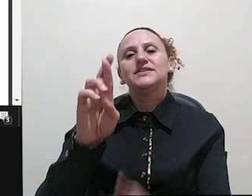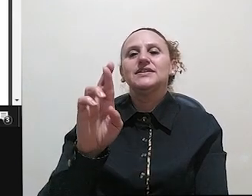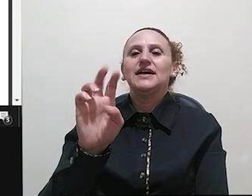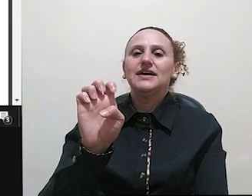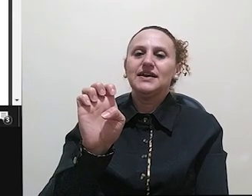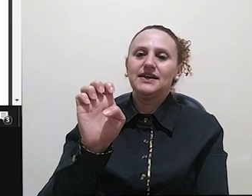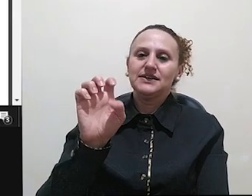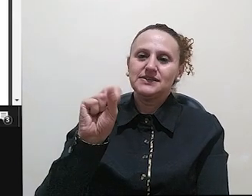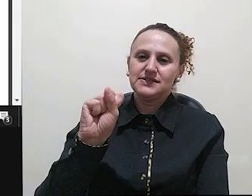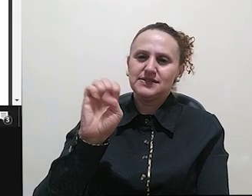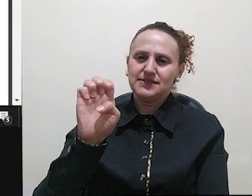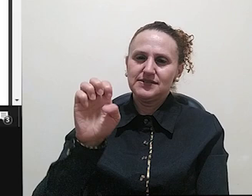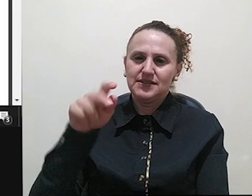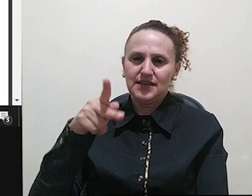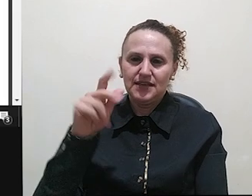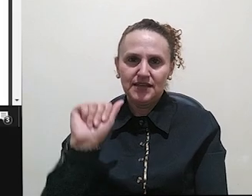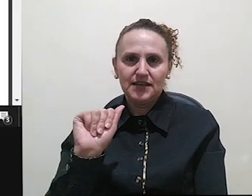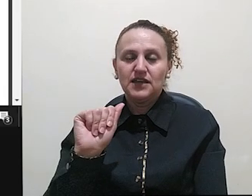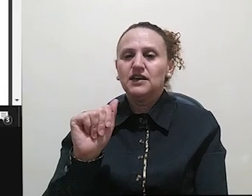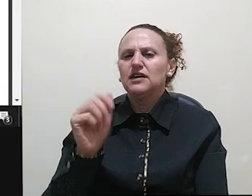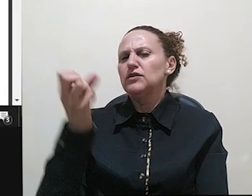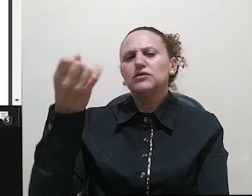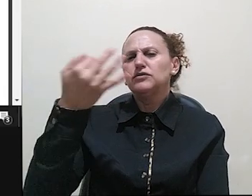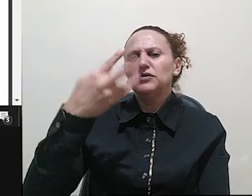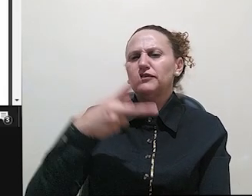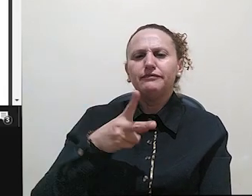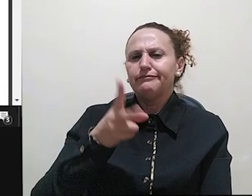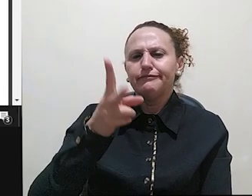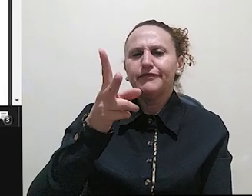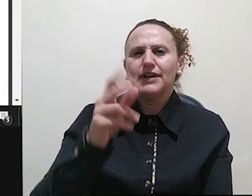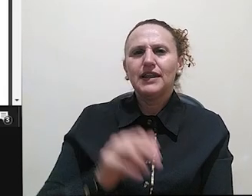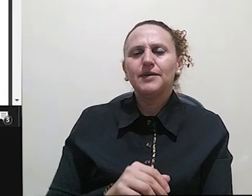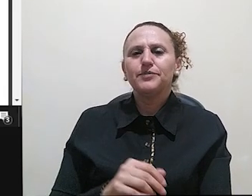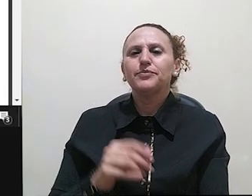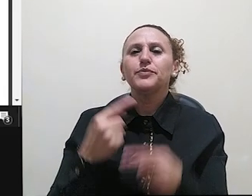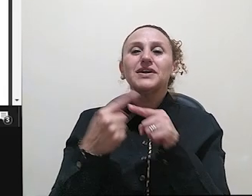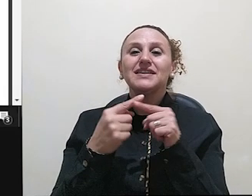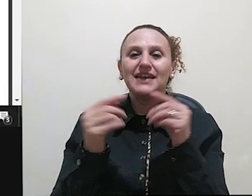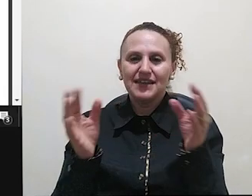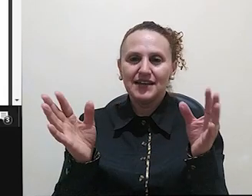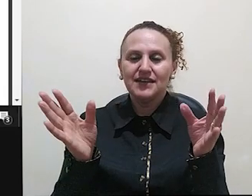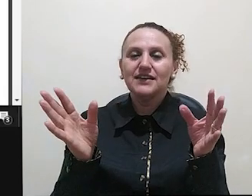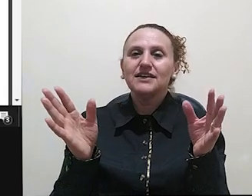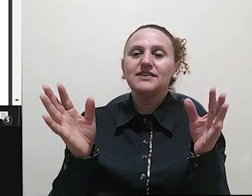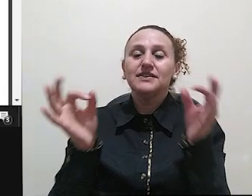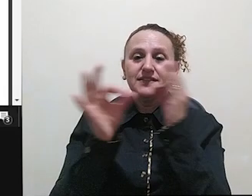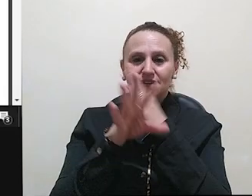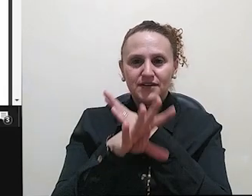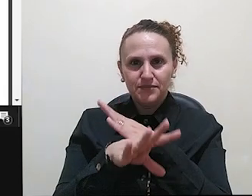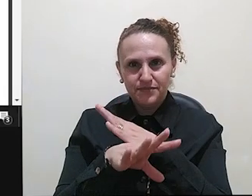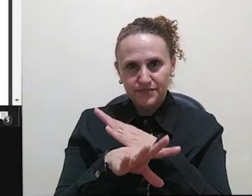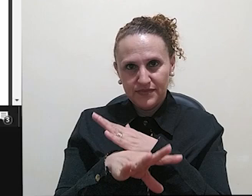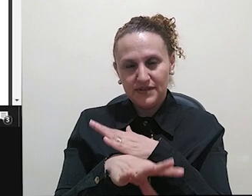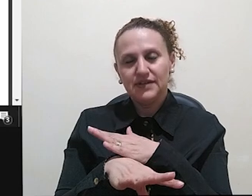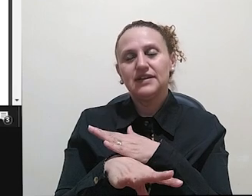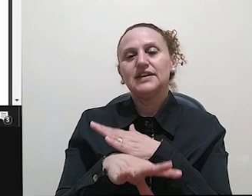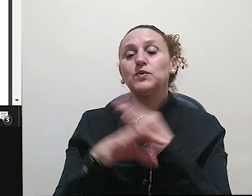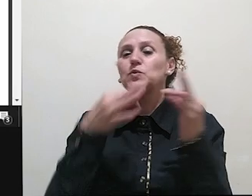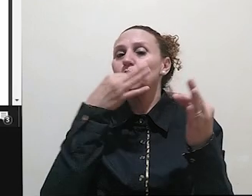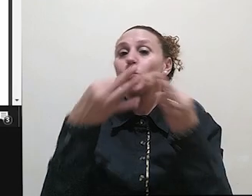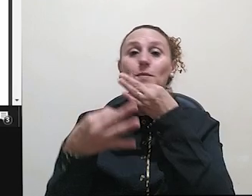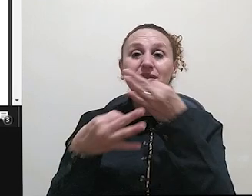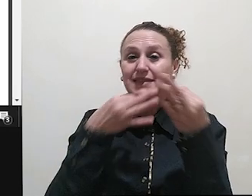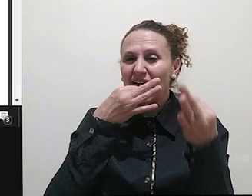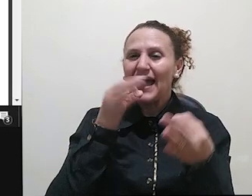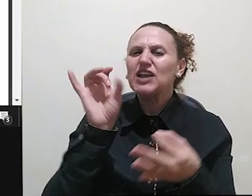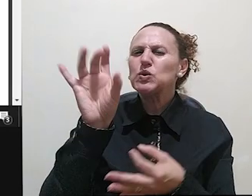Dá para mencionar. Eu não vou falar por como ele fecha, porque ele faz um comentário de cada